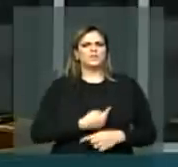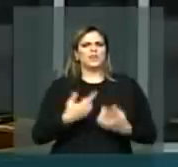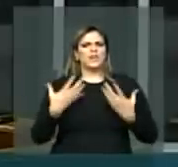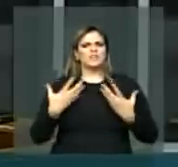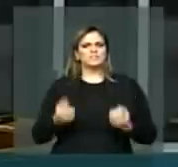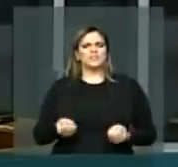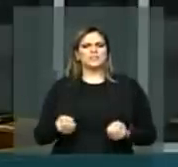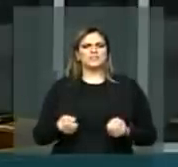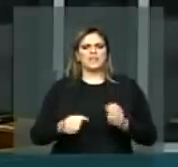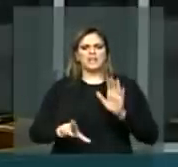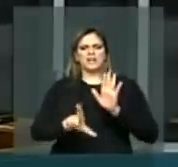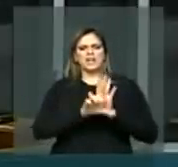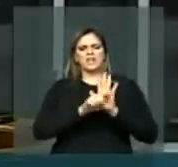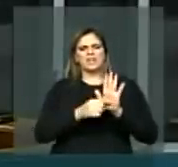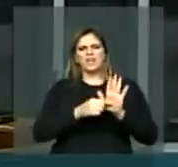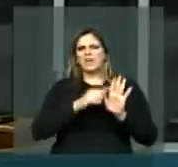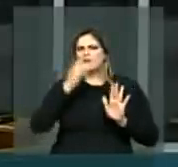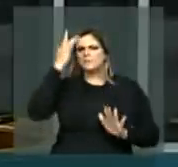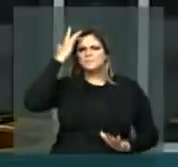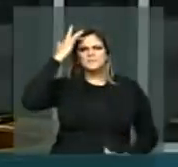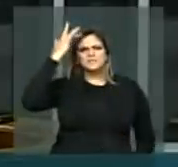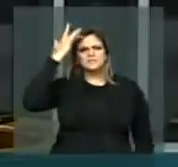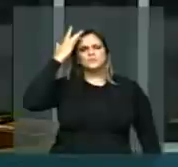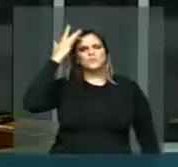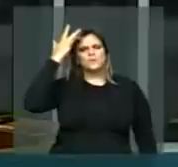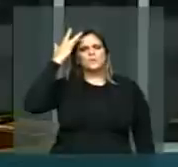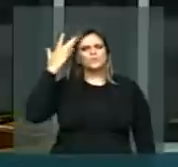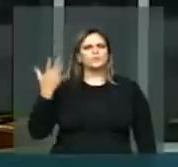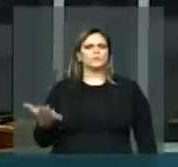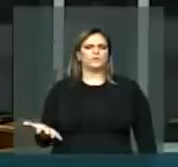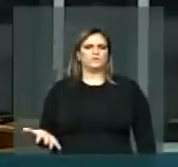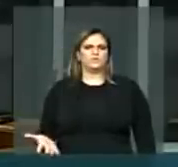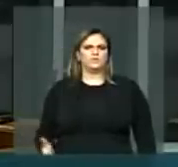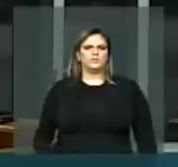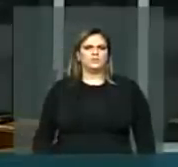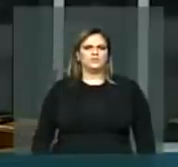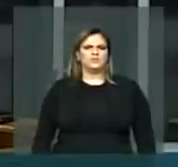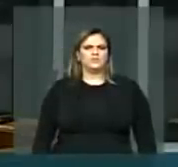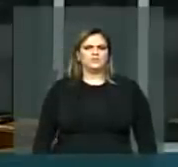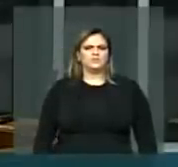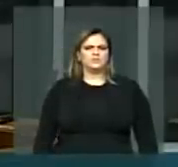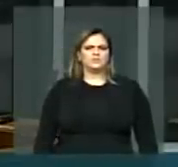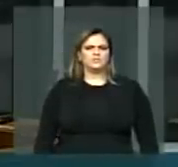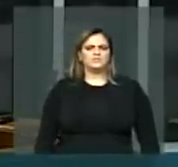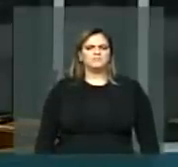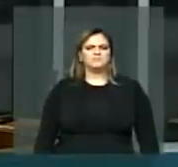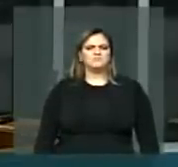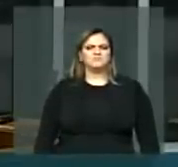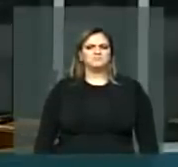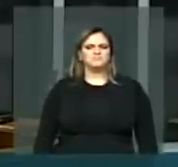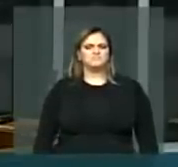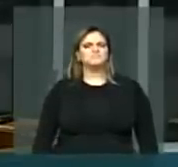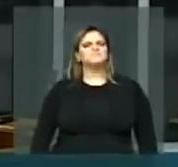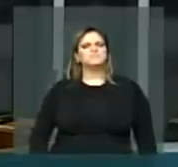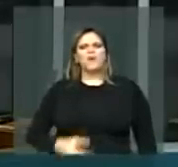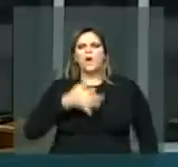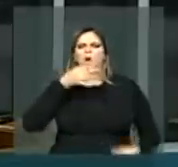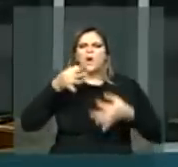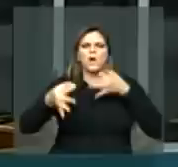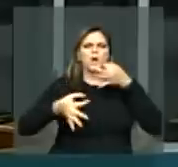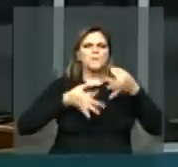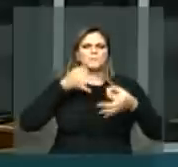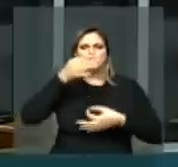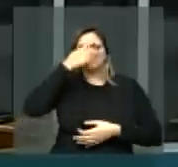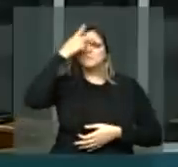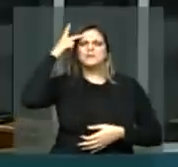legislação para o absurdo. E muitos são os argumentos, senhor presidente, nobres